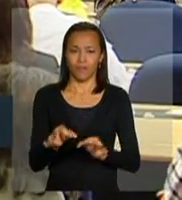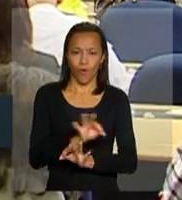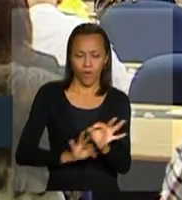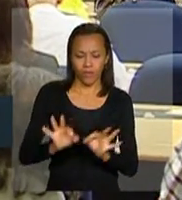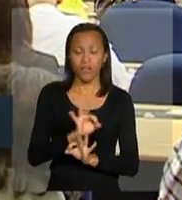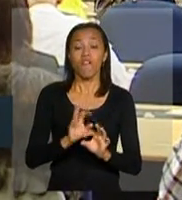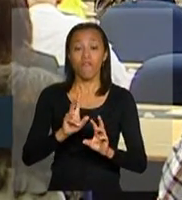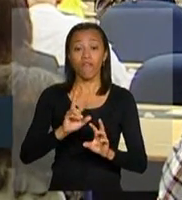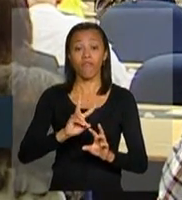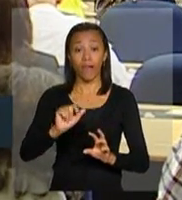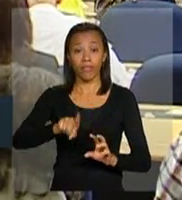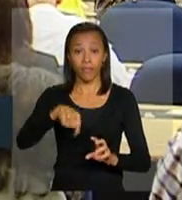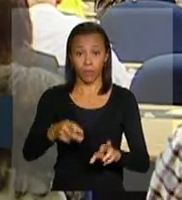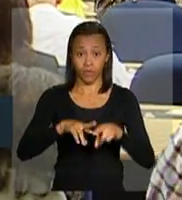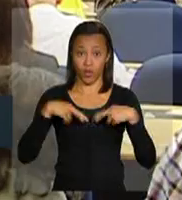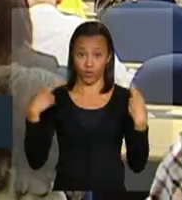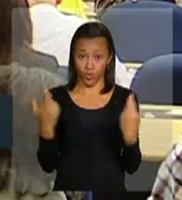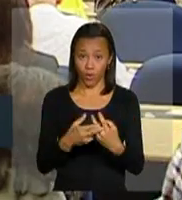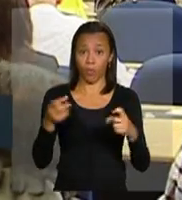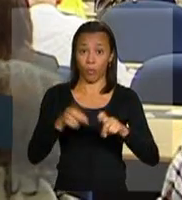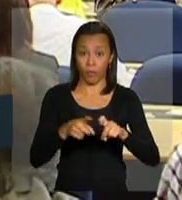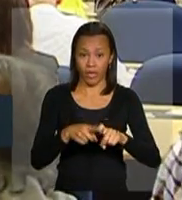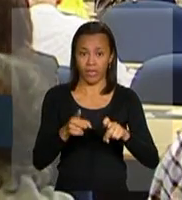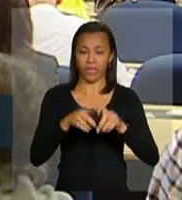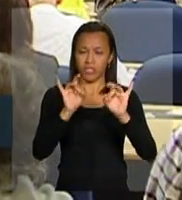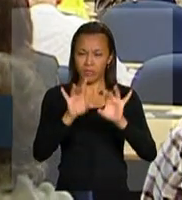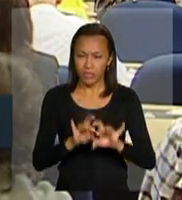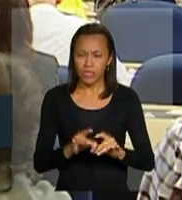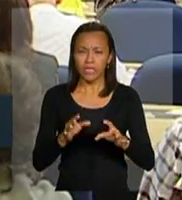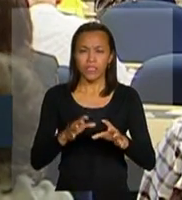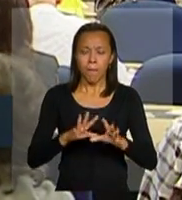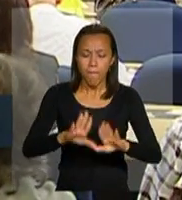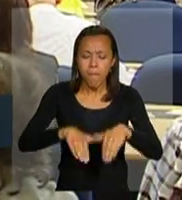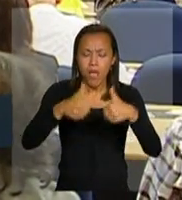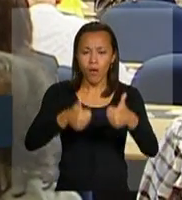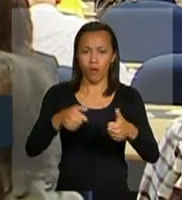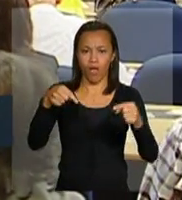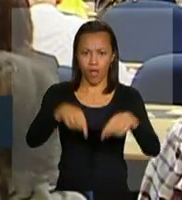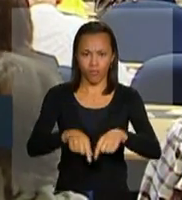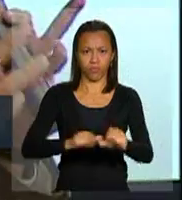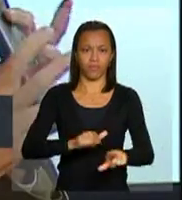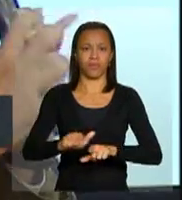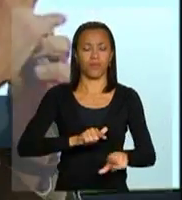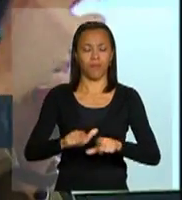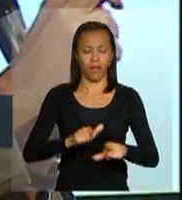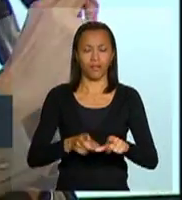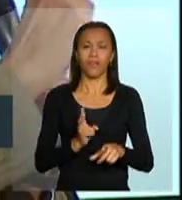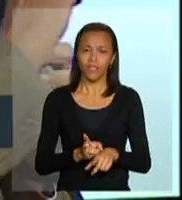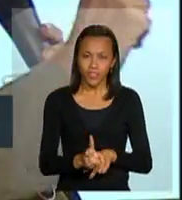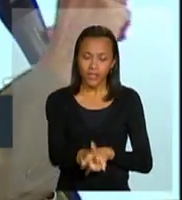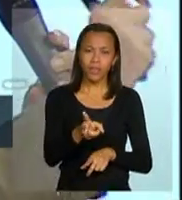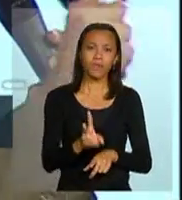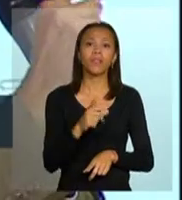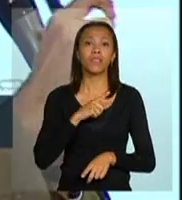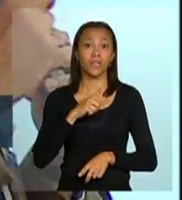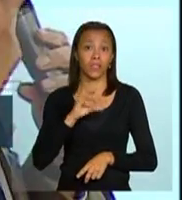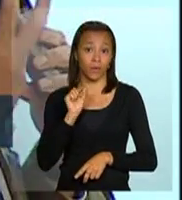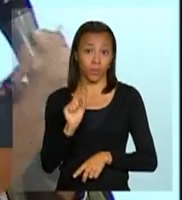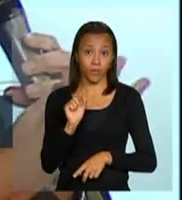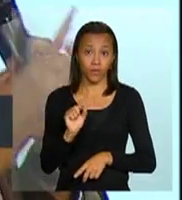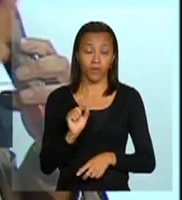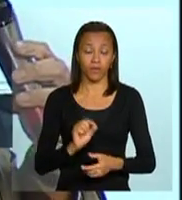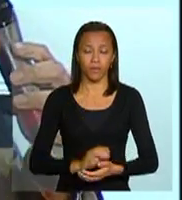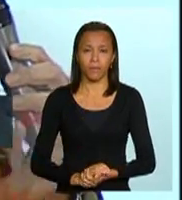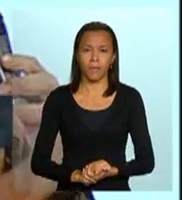ter também reunião com epidemiologistas para aperfeiçoar e outros aspectos de maneira que a gente tenha sempre de uma maneira